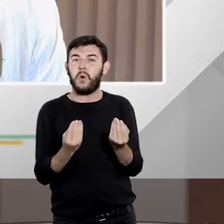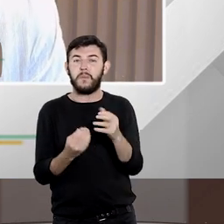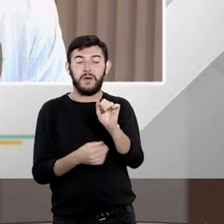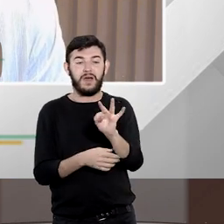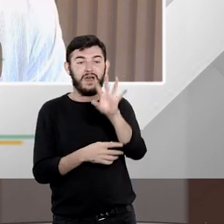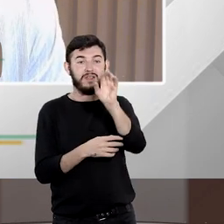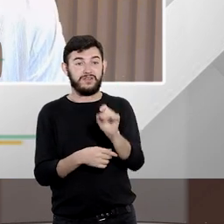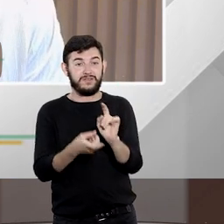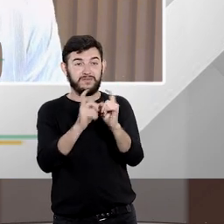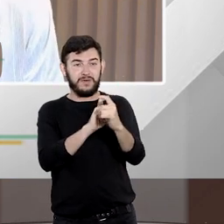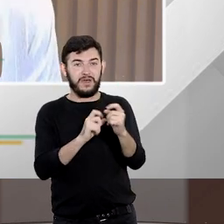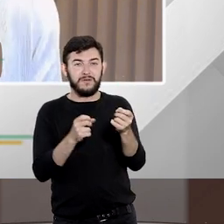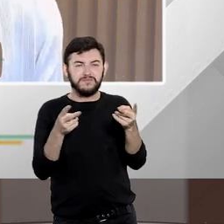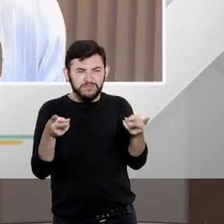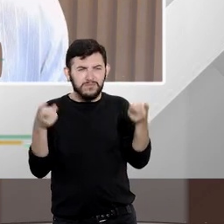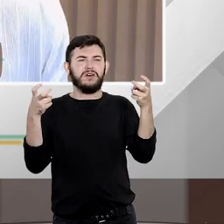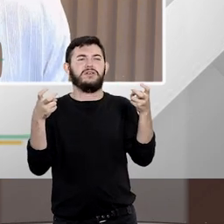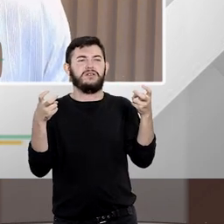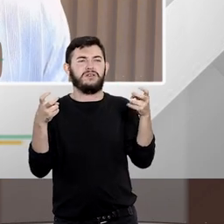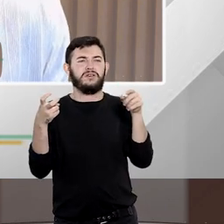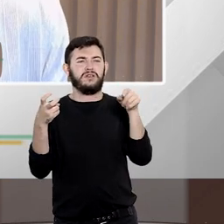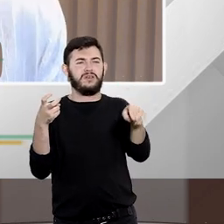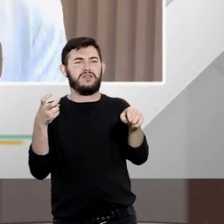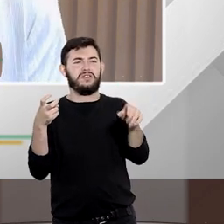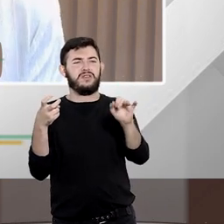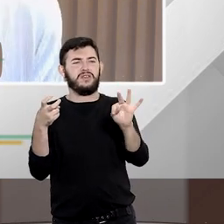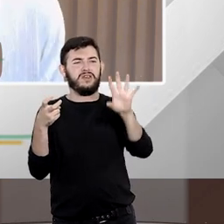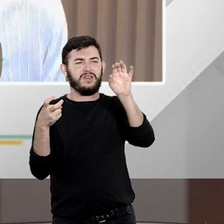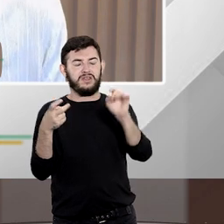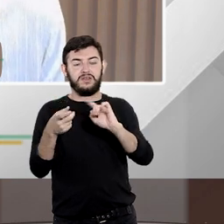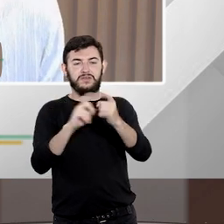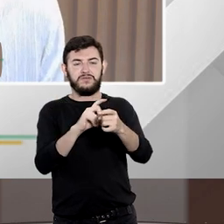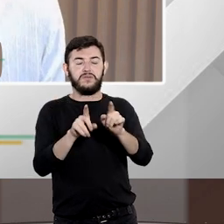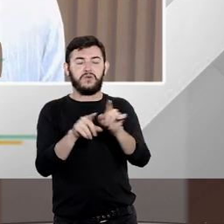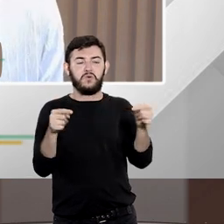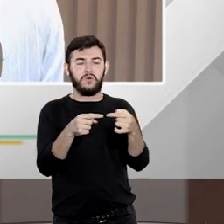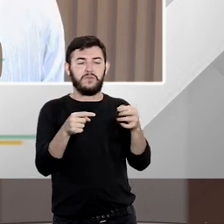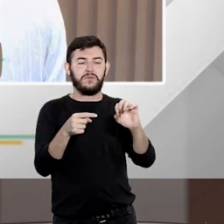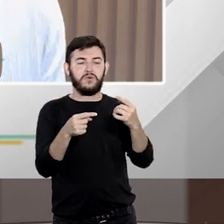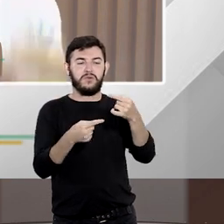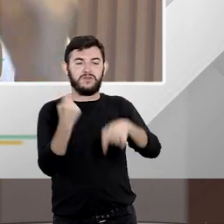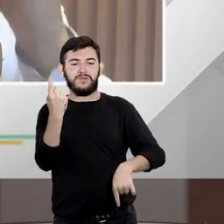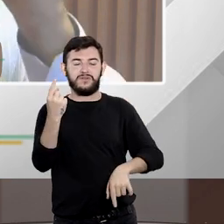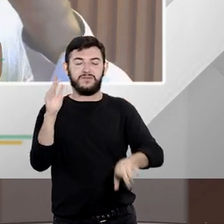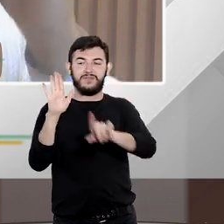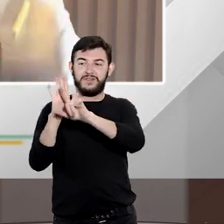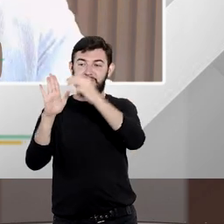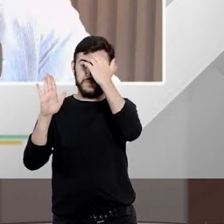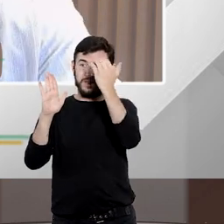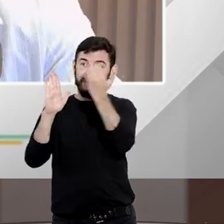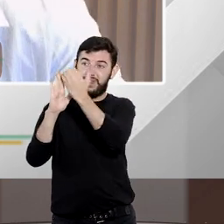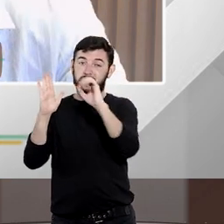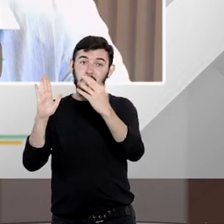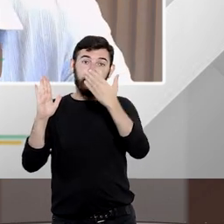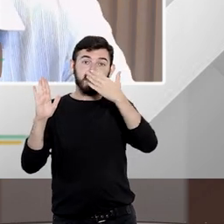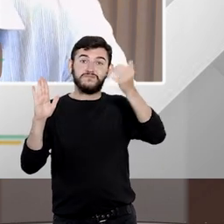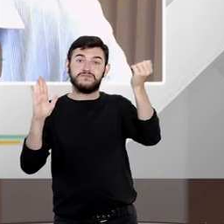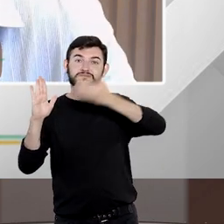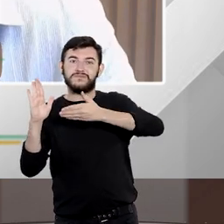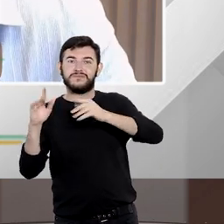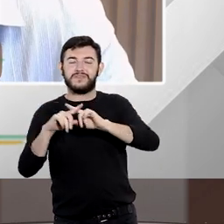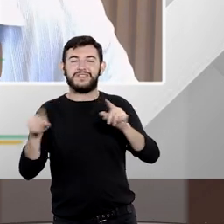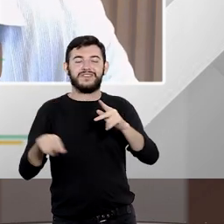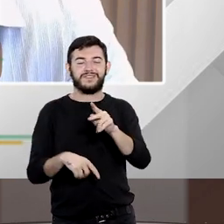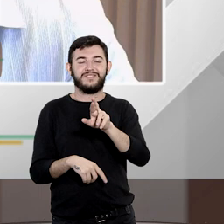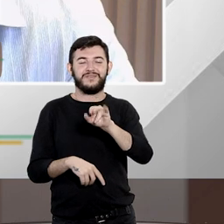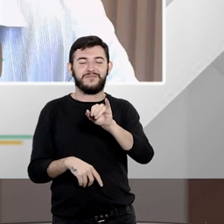ato administrativo e verificar se aquele ato administrativo está em consonância ou não com a lei então já que a Priscila deu o tom